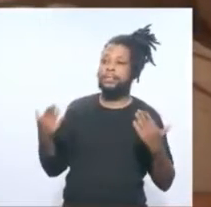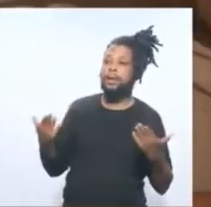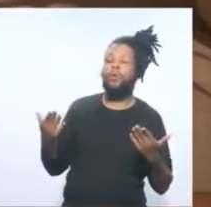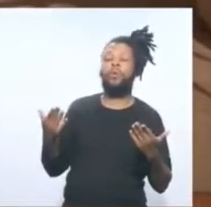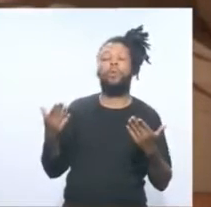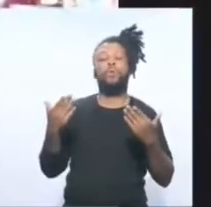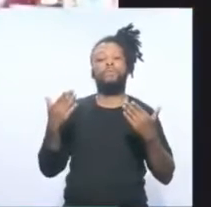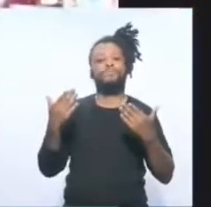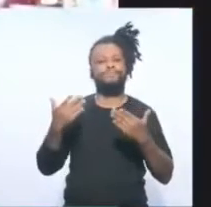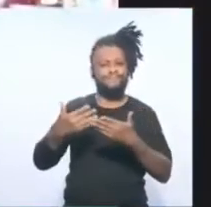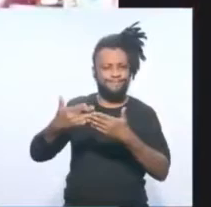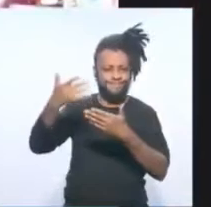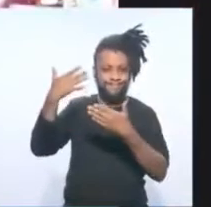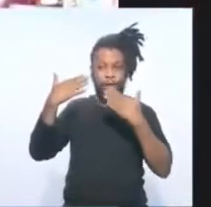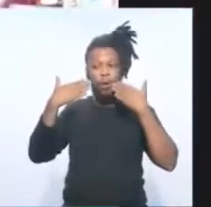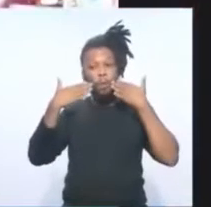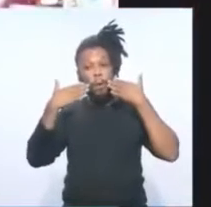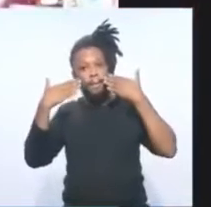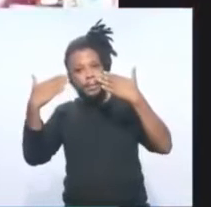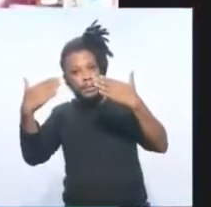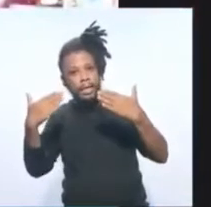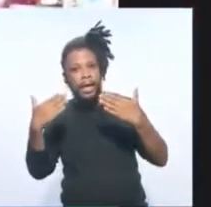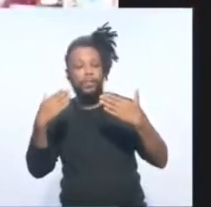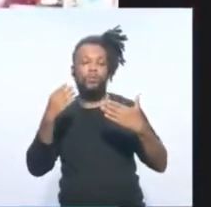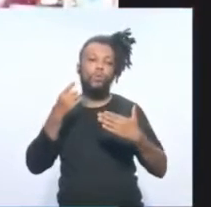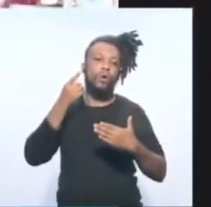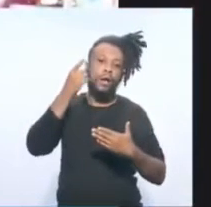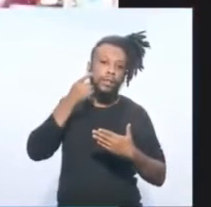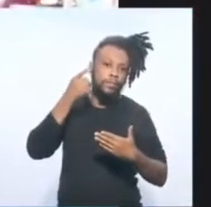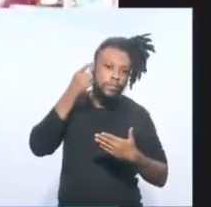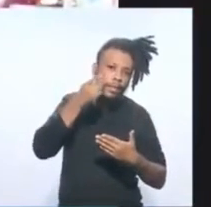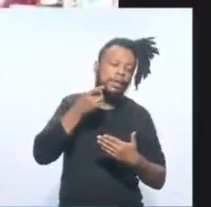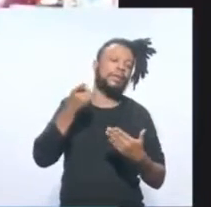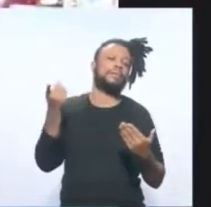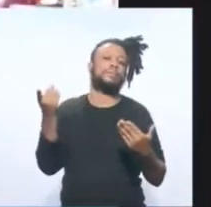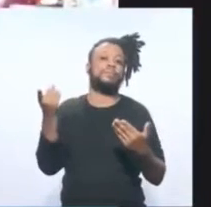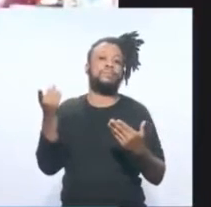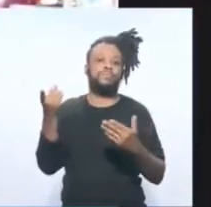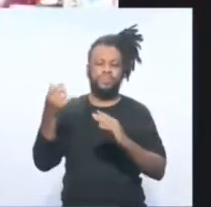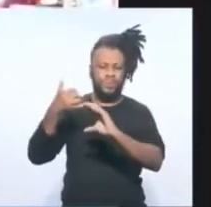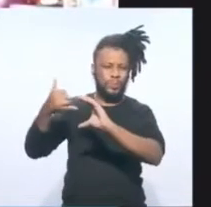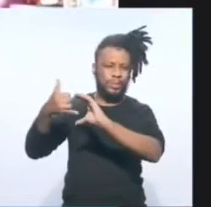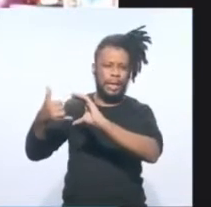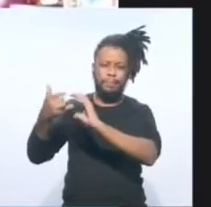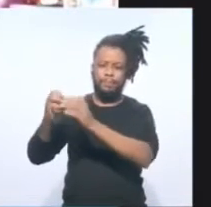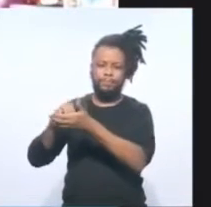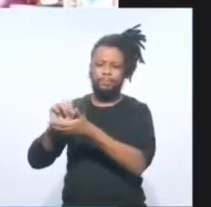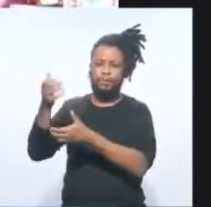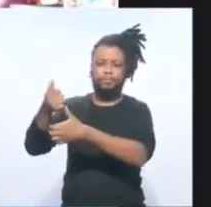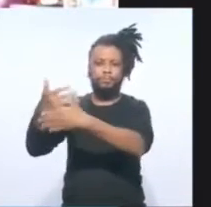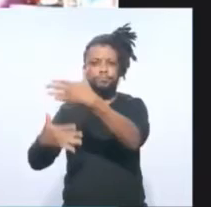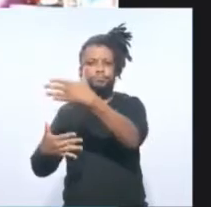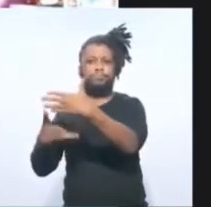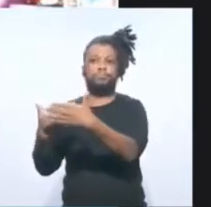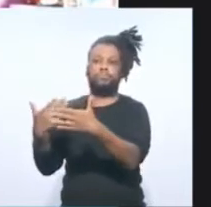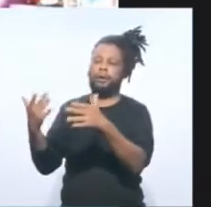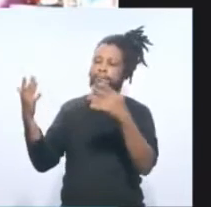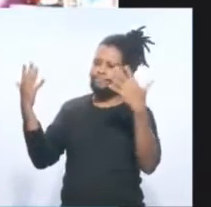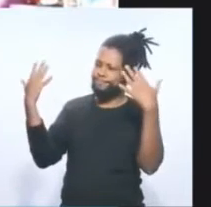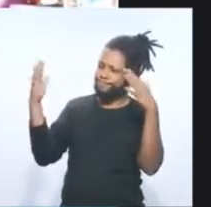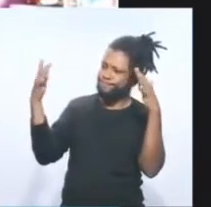Foi apresentado às deputadas, através do Zap, uma moção de apoio